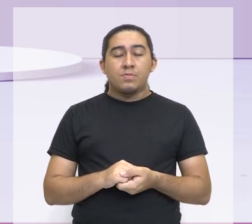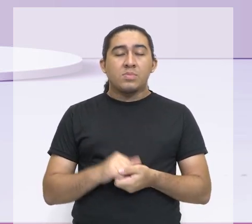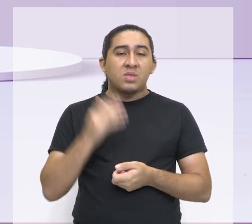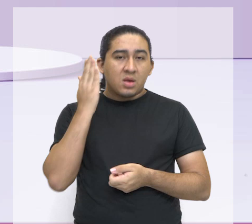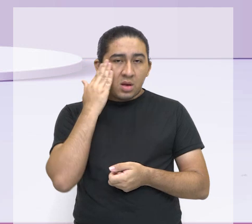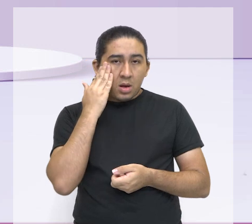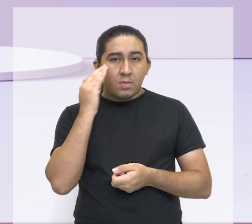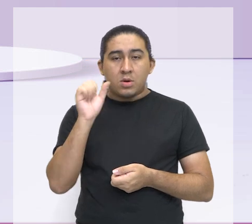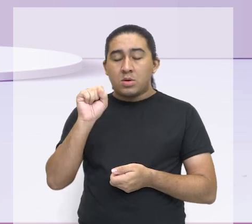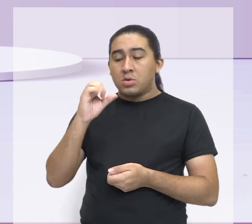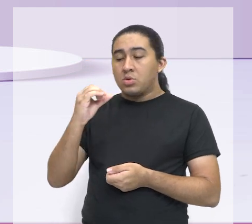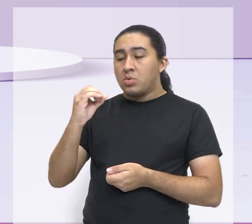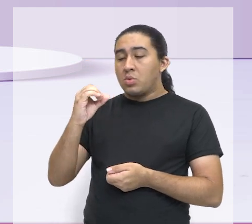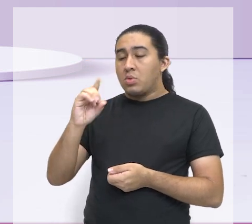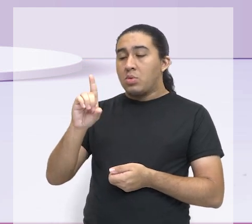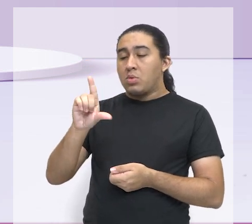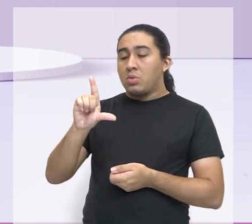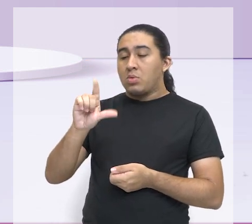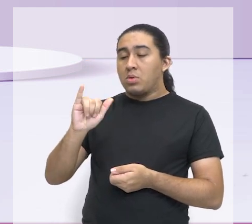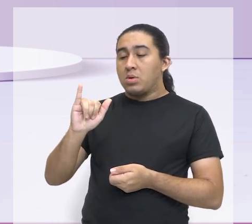falar direito de solidariedade?